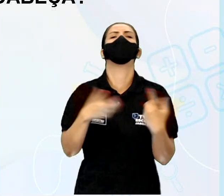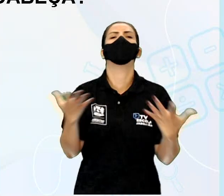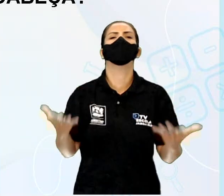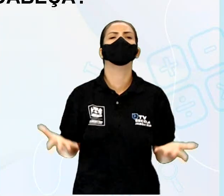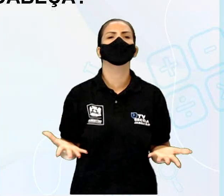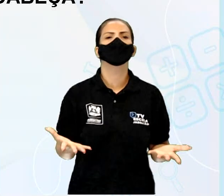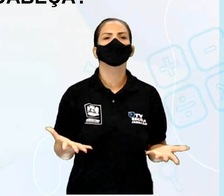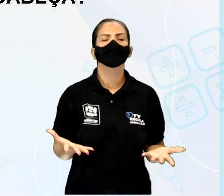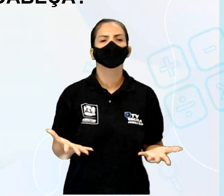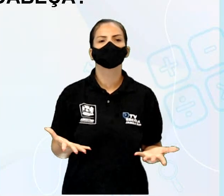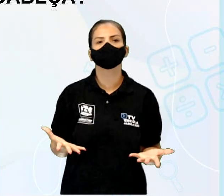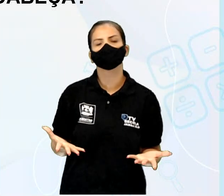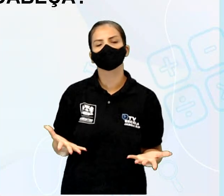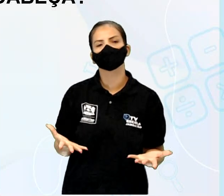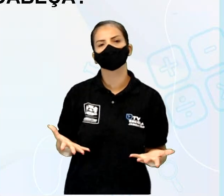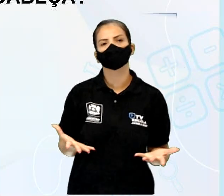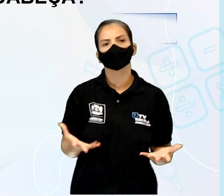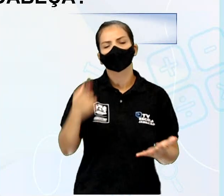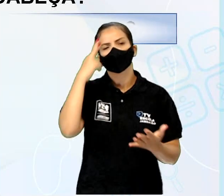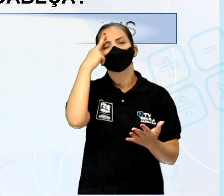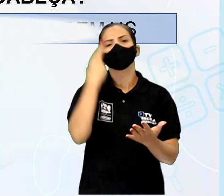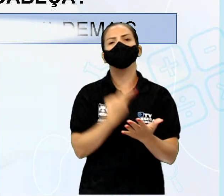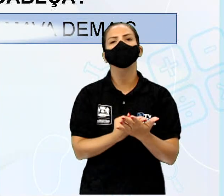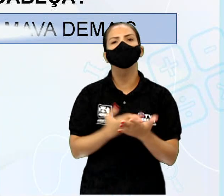cabeça? Qual seria o motivo?